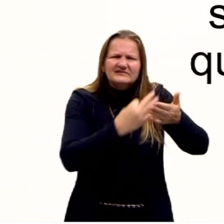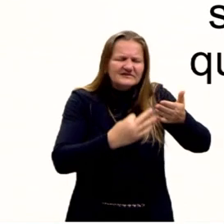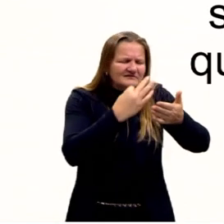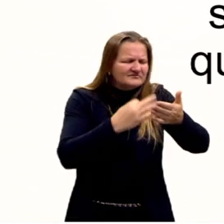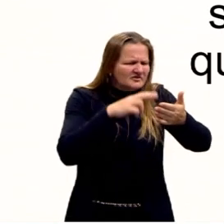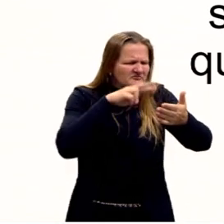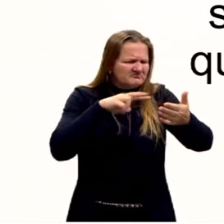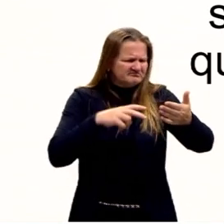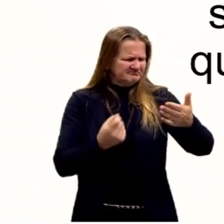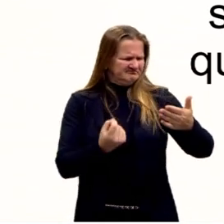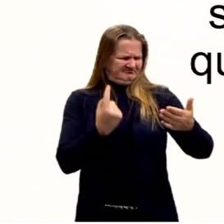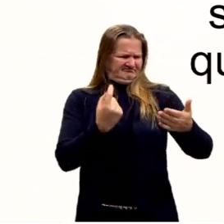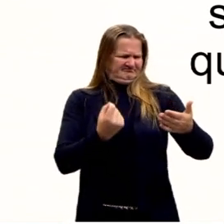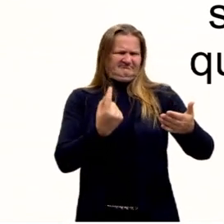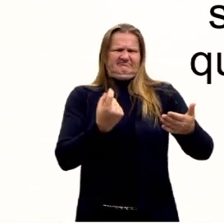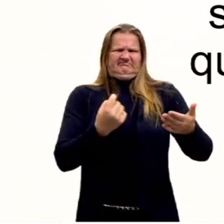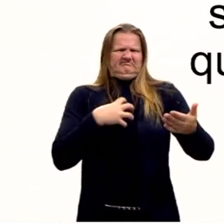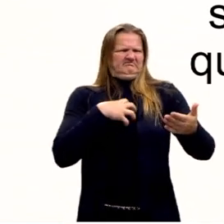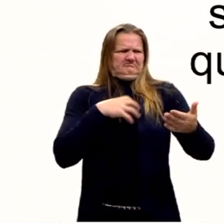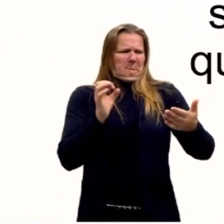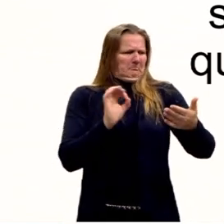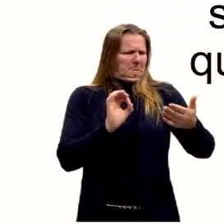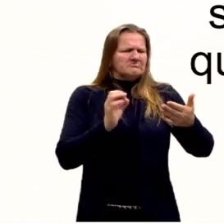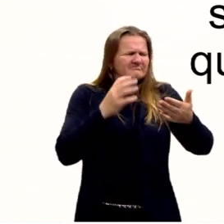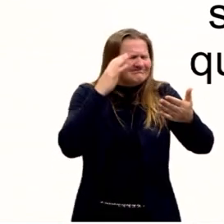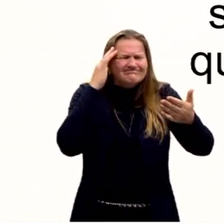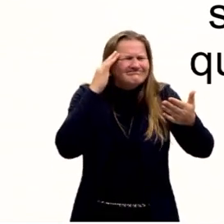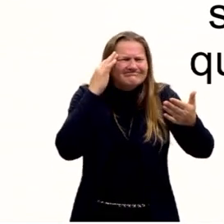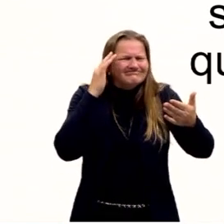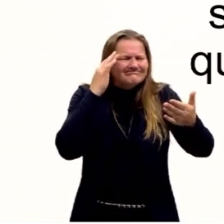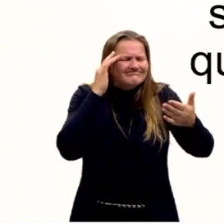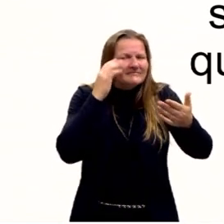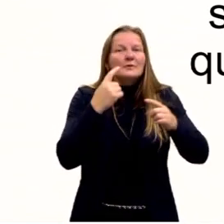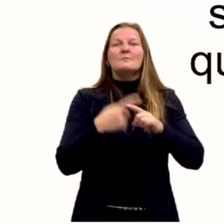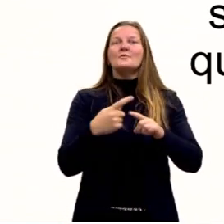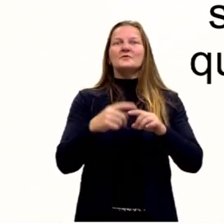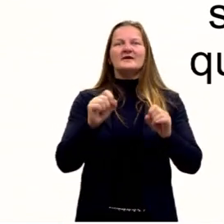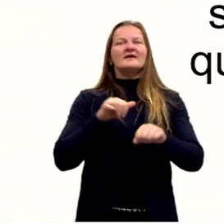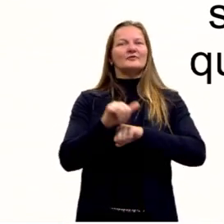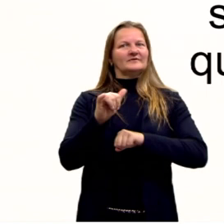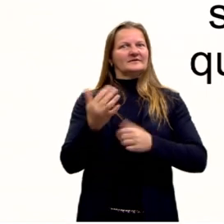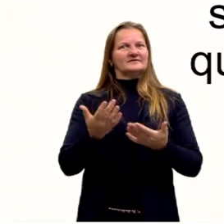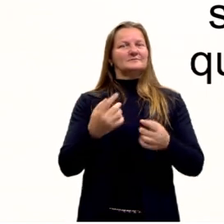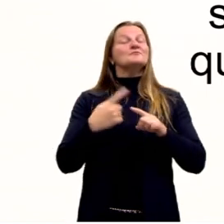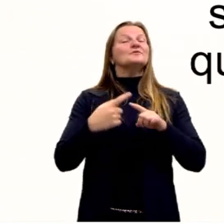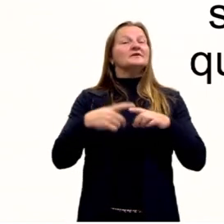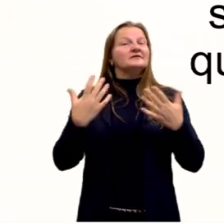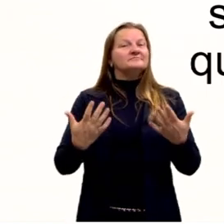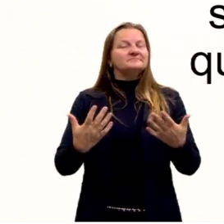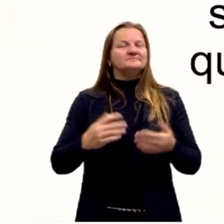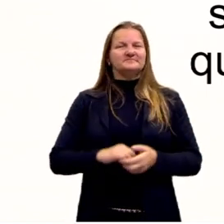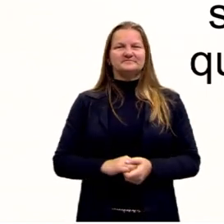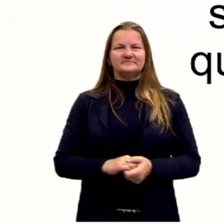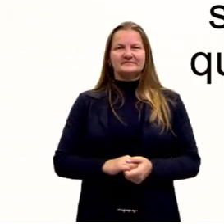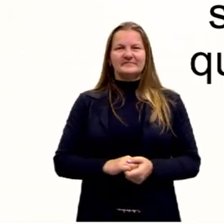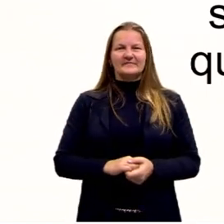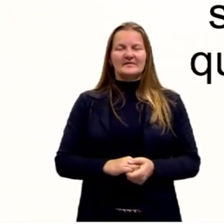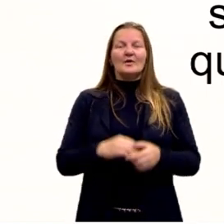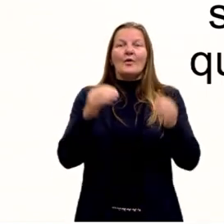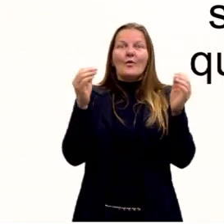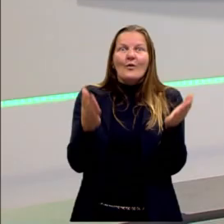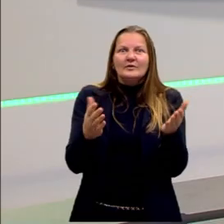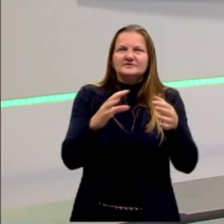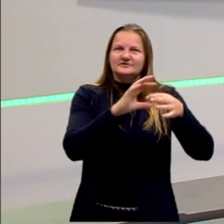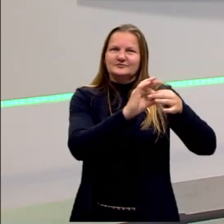e ele parecer sem sentido? Por que isso acontece? Então, hoje